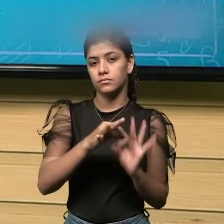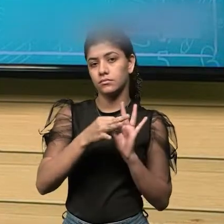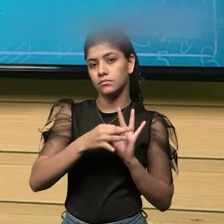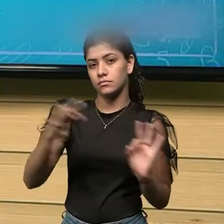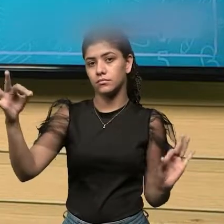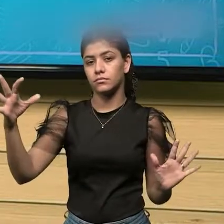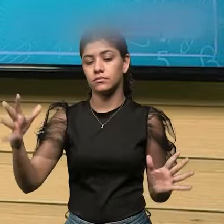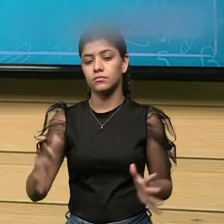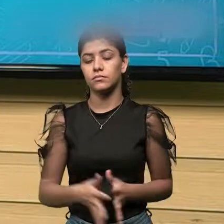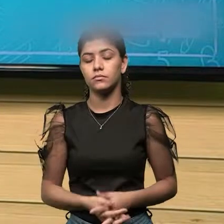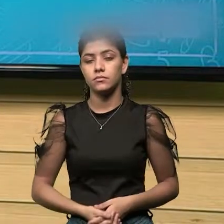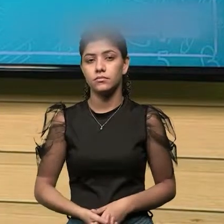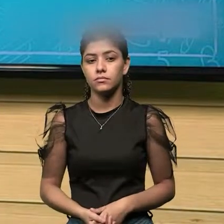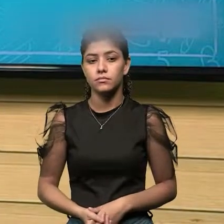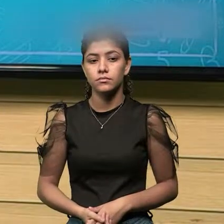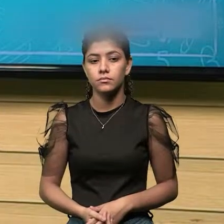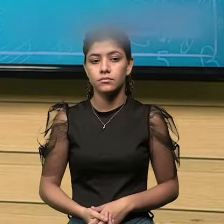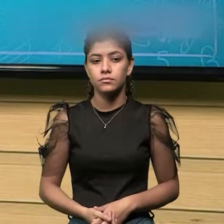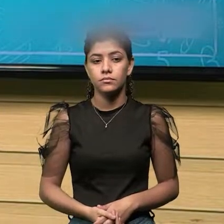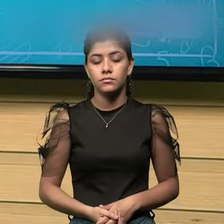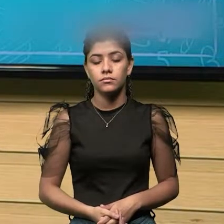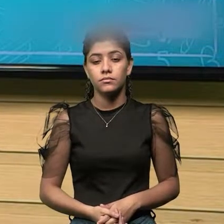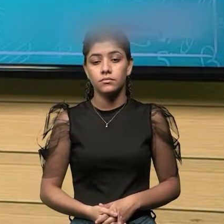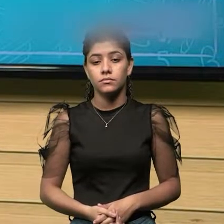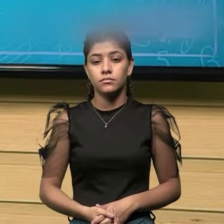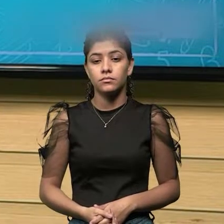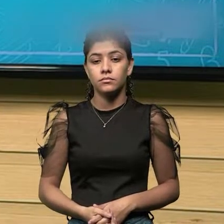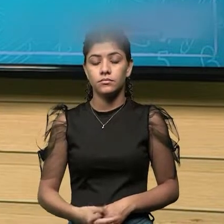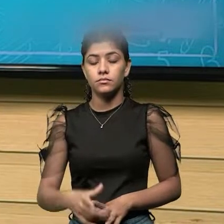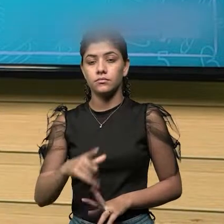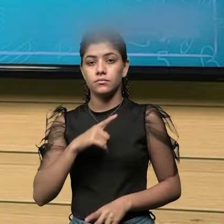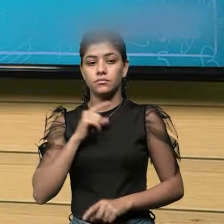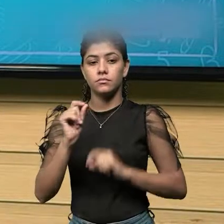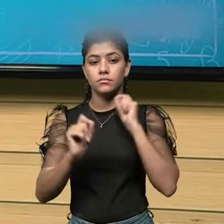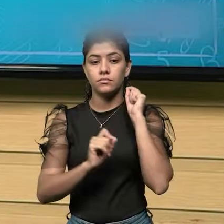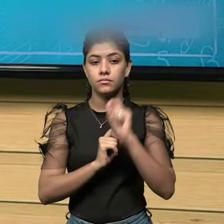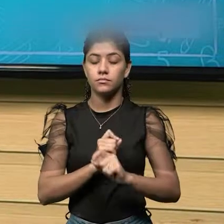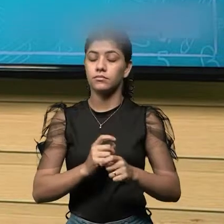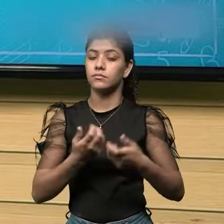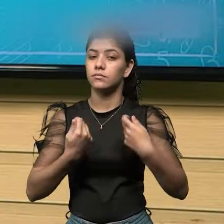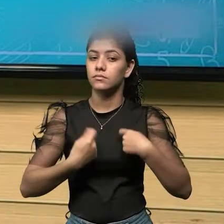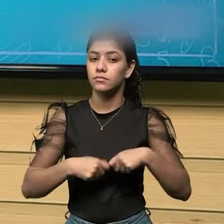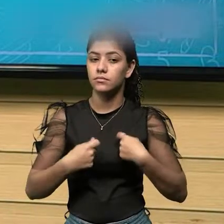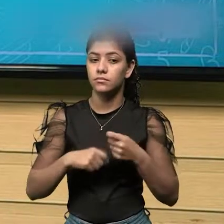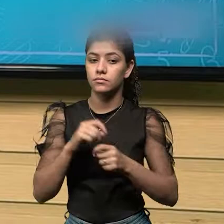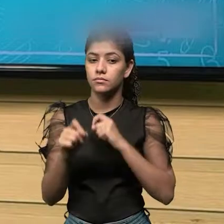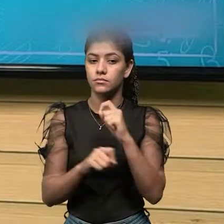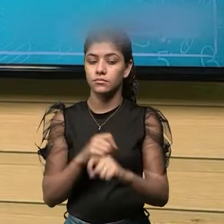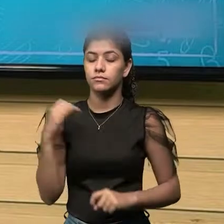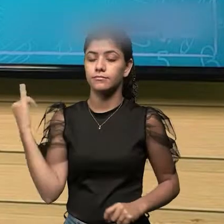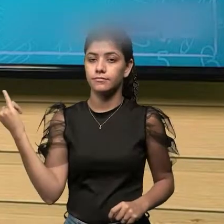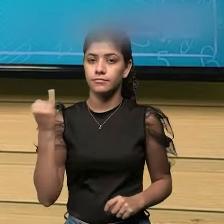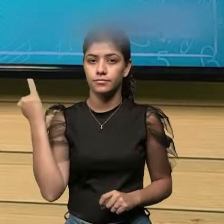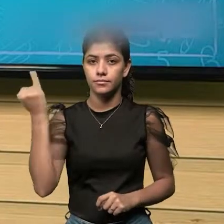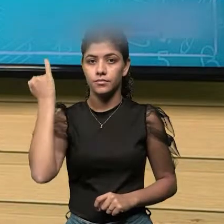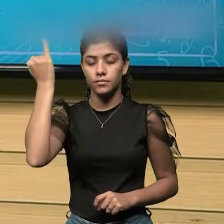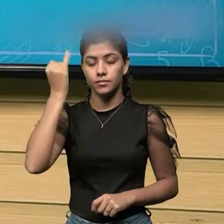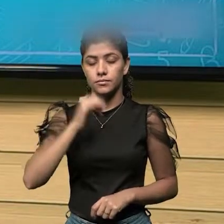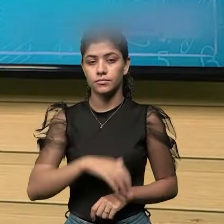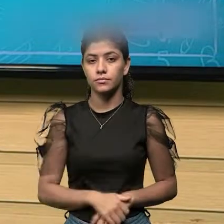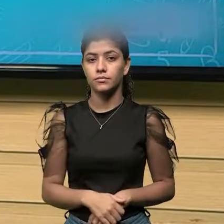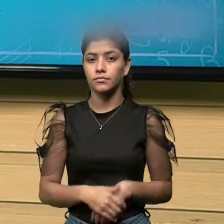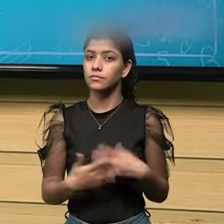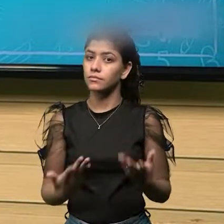subcampo de tomada de medida, ela atua em que a precisão é muito importante. Então,